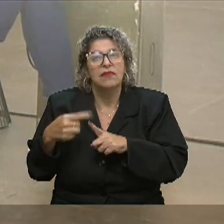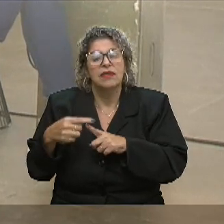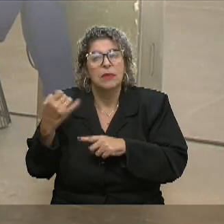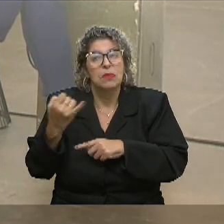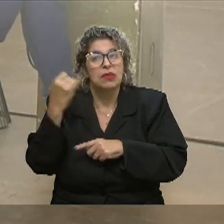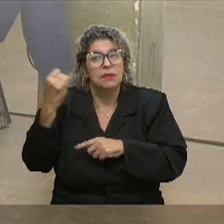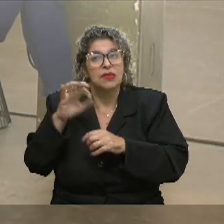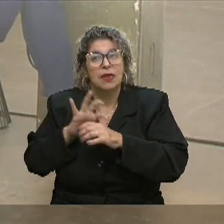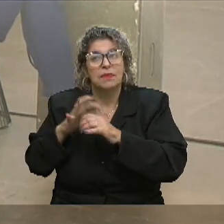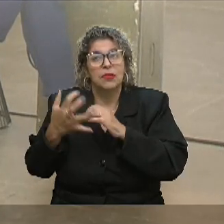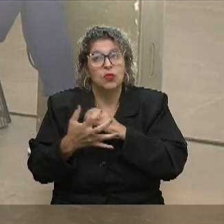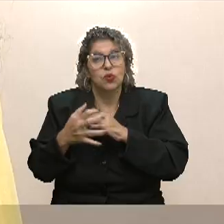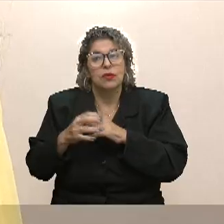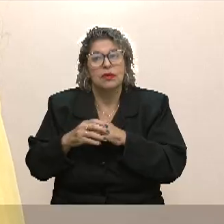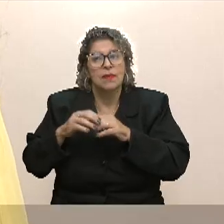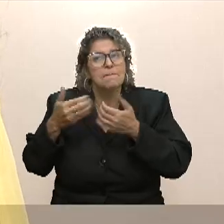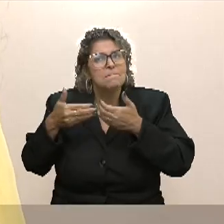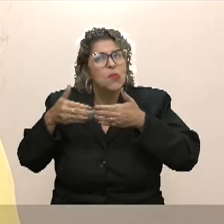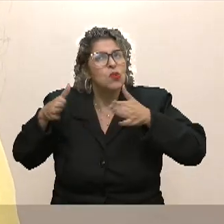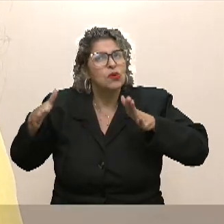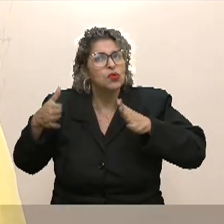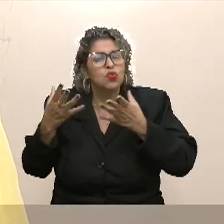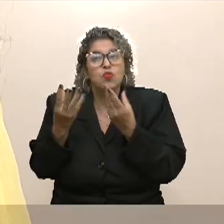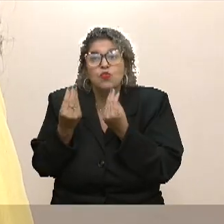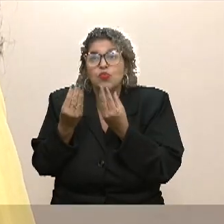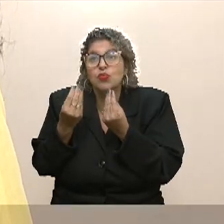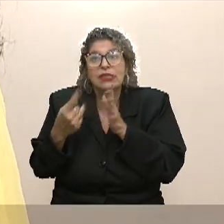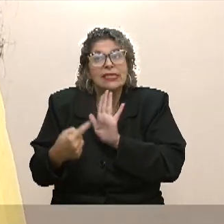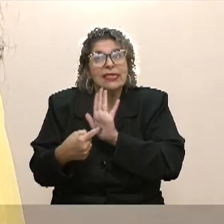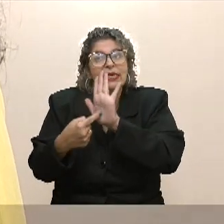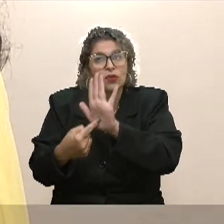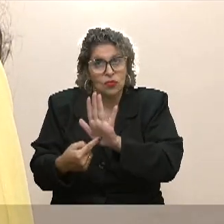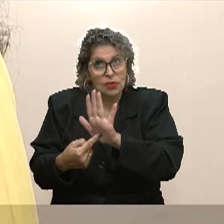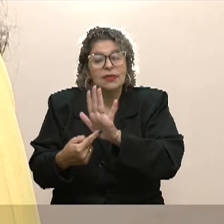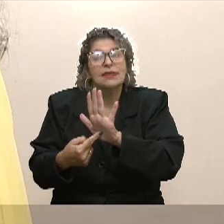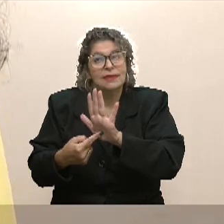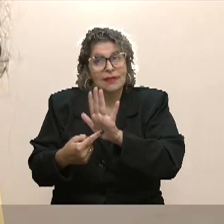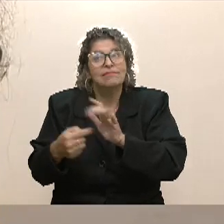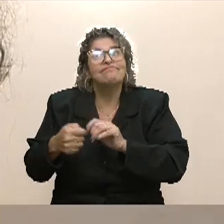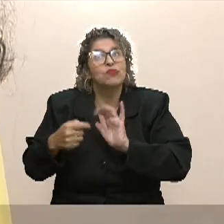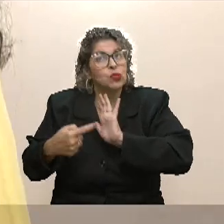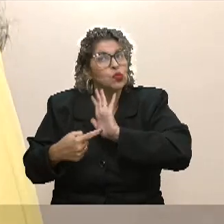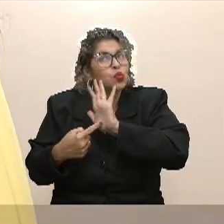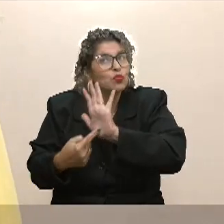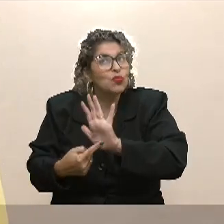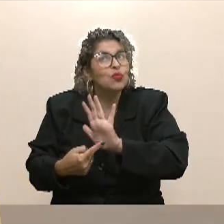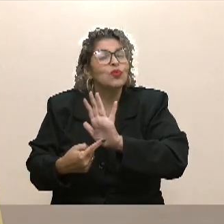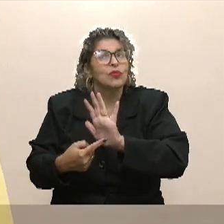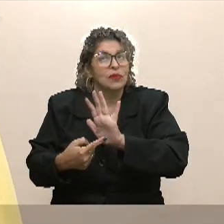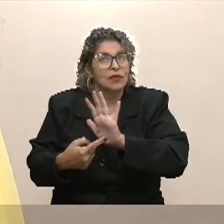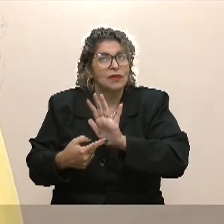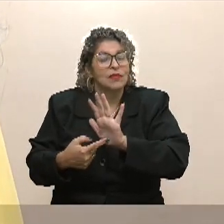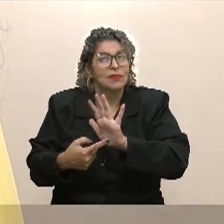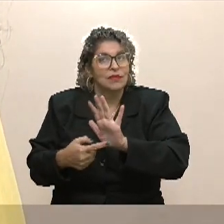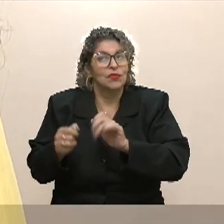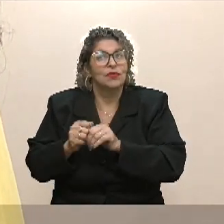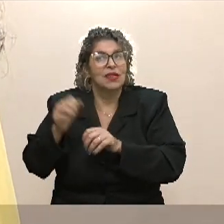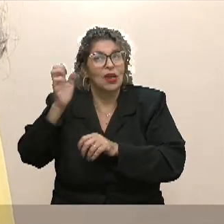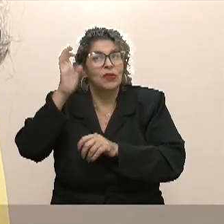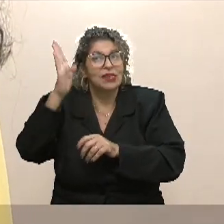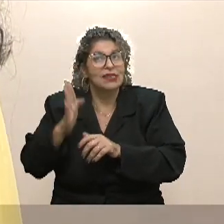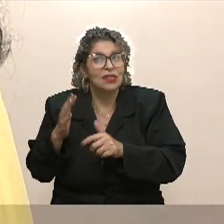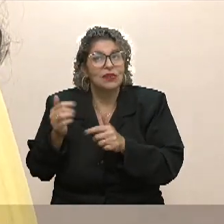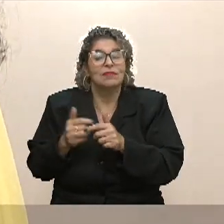a pandemia, ela descortinou muitas situações. Eu acho que ela jogou luz, né? Para muitas coisas que aconteciam no nosso país